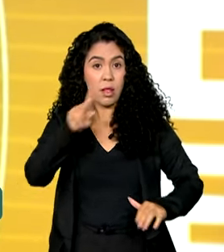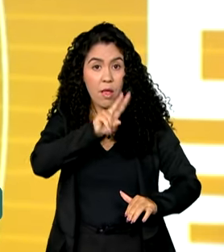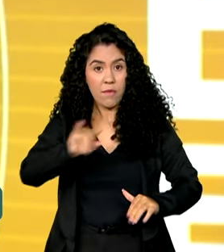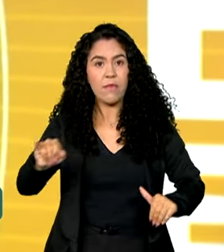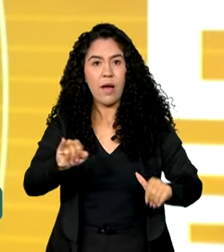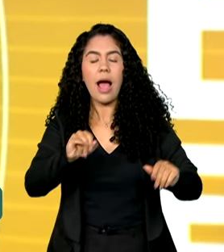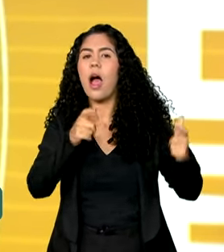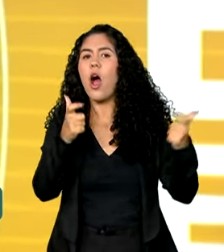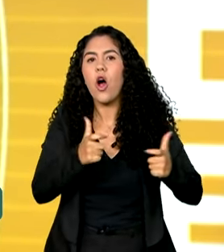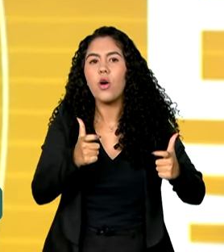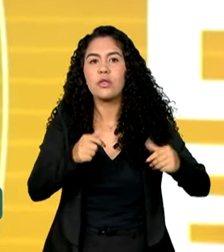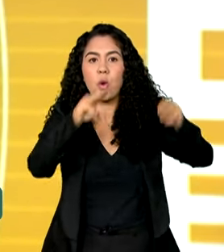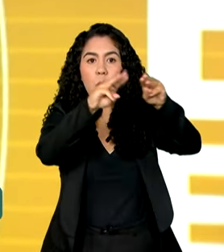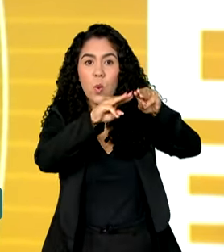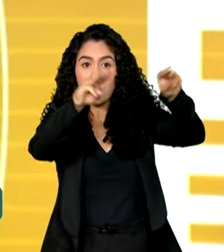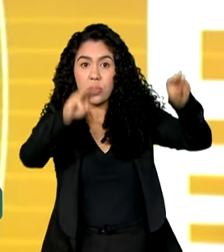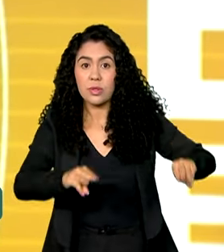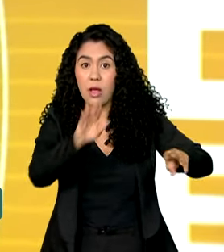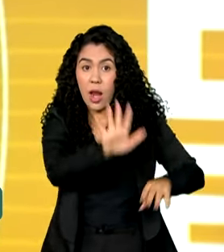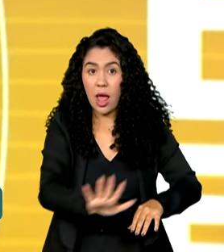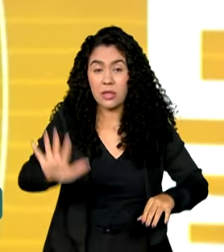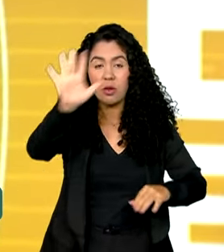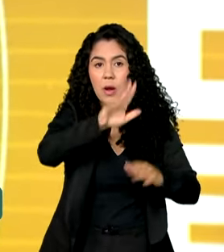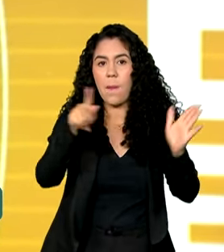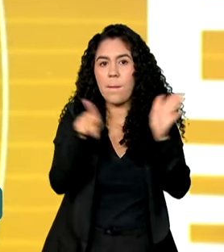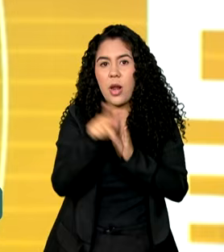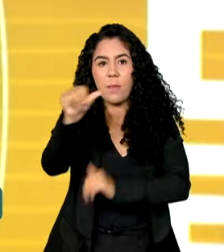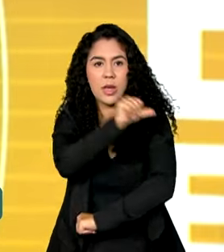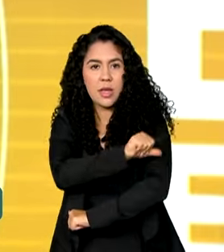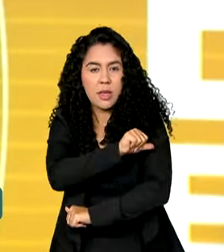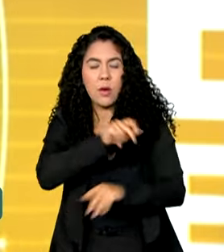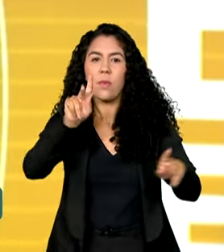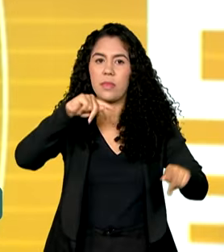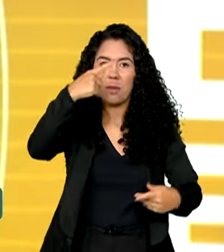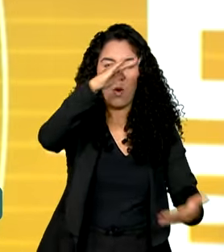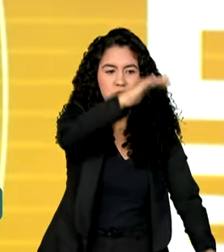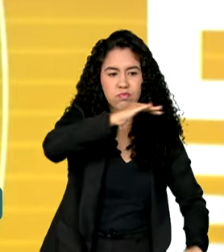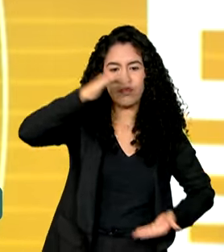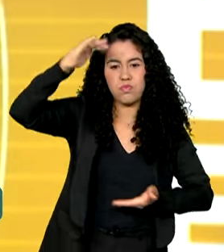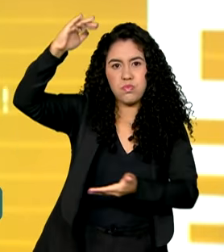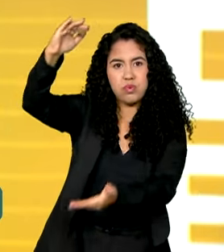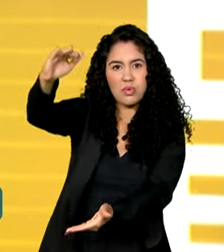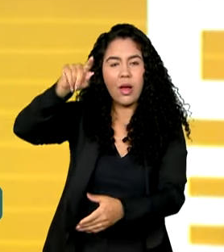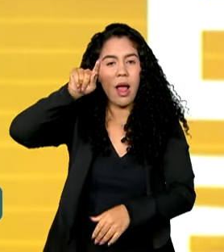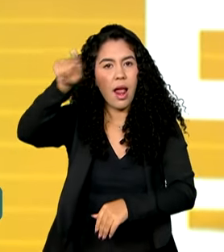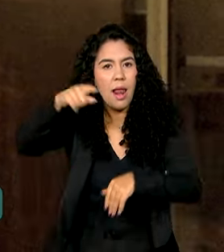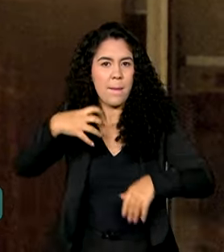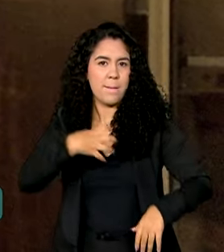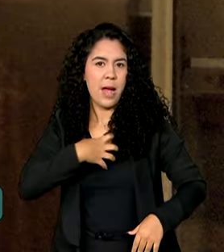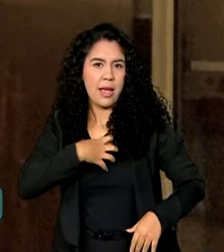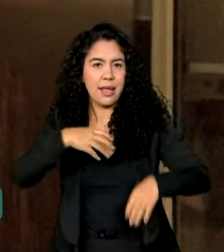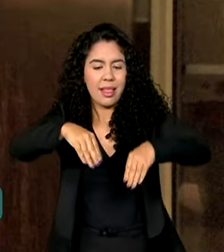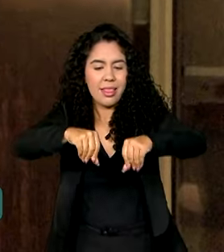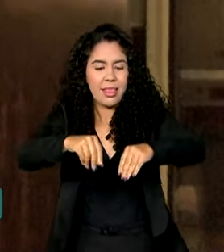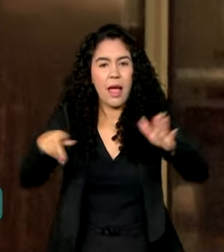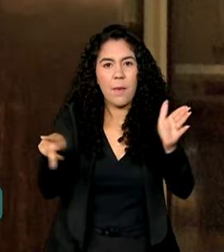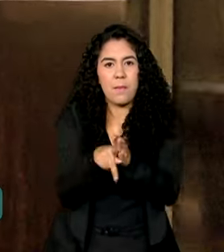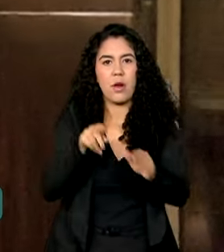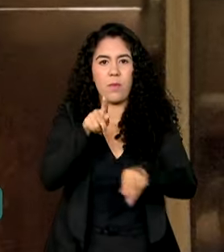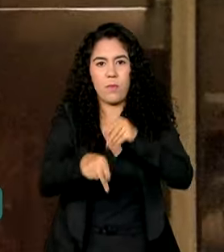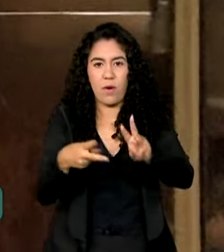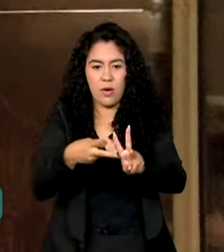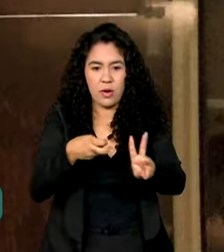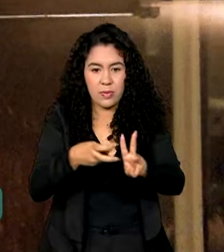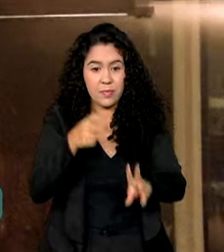no Museu Nacional do Rio de Janeiro e depois segue para a Bahia, onde ficam as terras Tupinambá. Doado